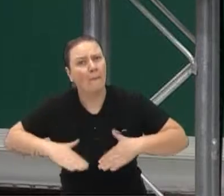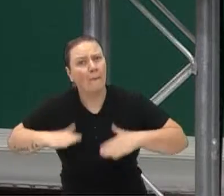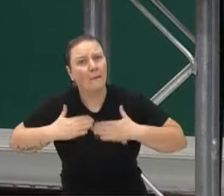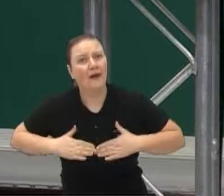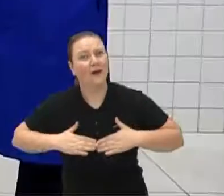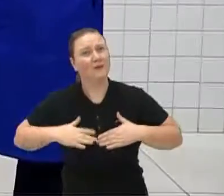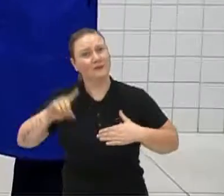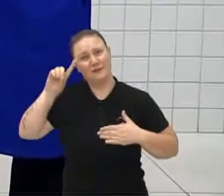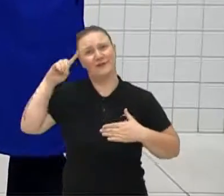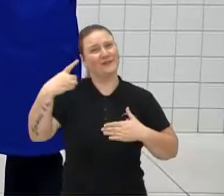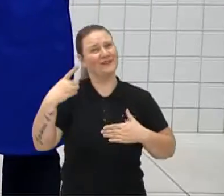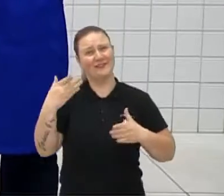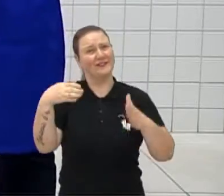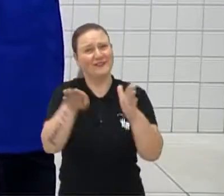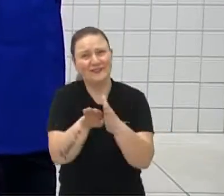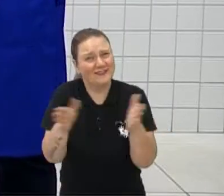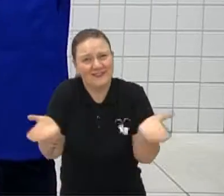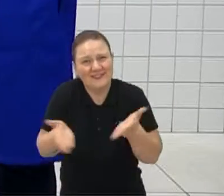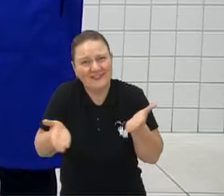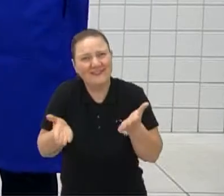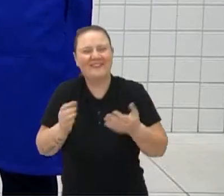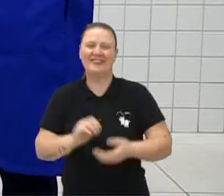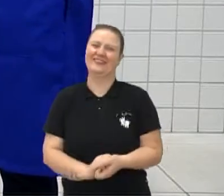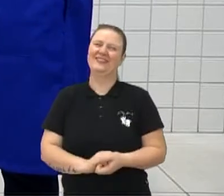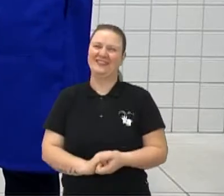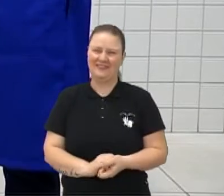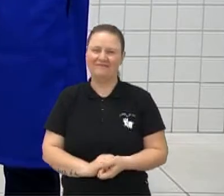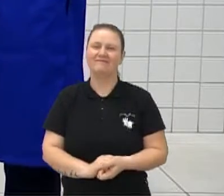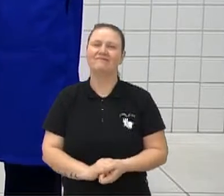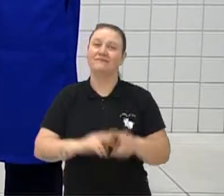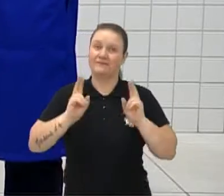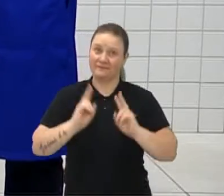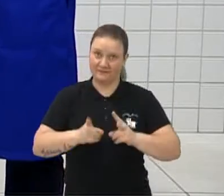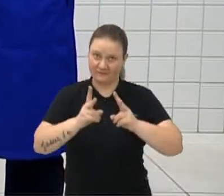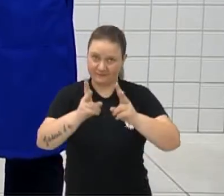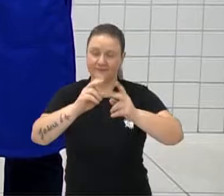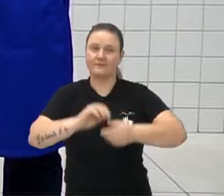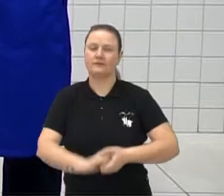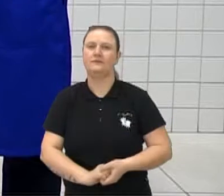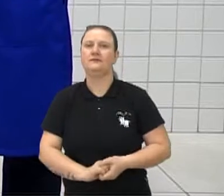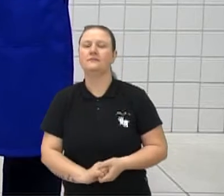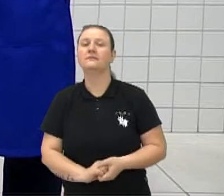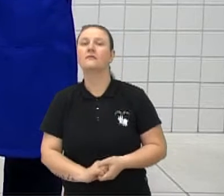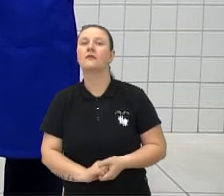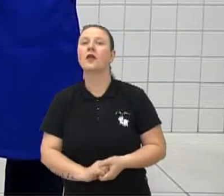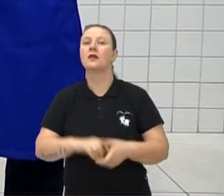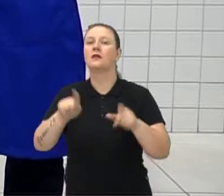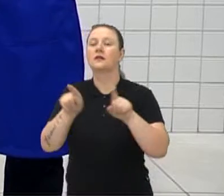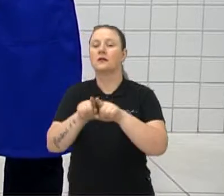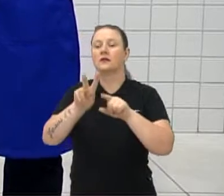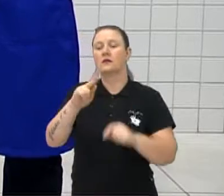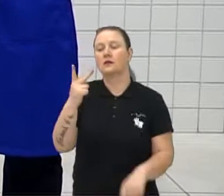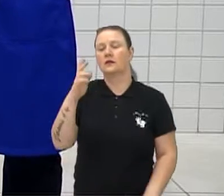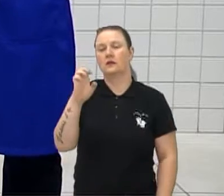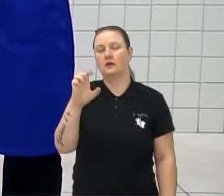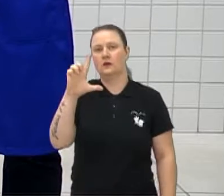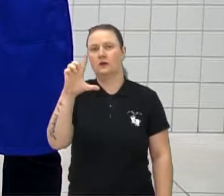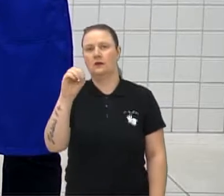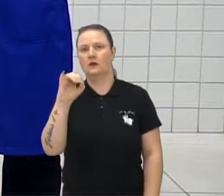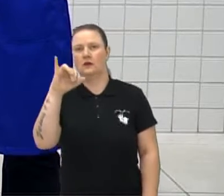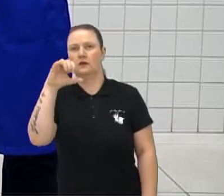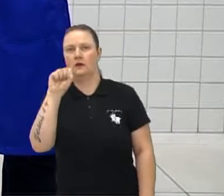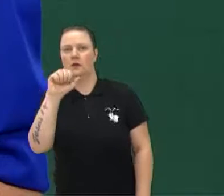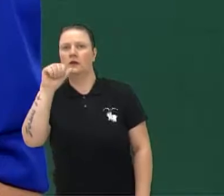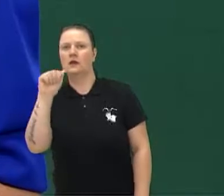chegou. Até mais. Pode continuar. Muito bem. Continuando aqui, também nós temos a Heloisa Bender, que